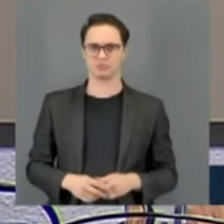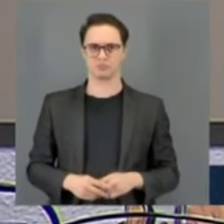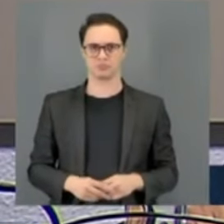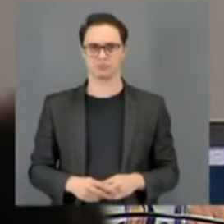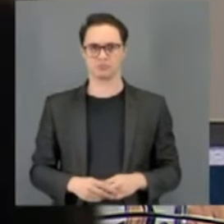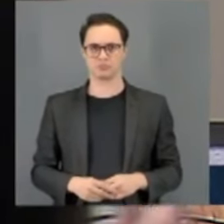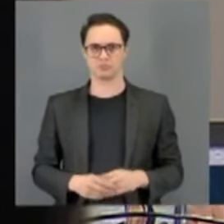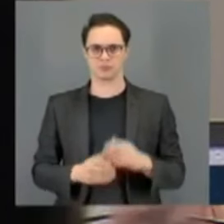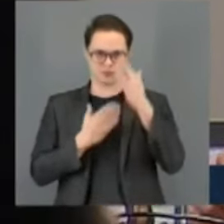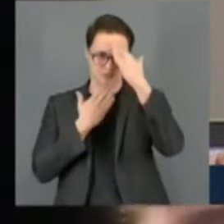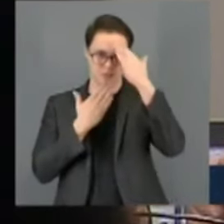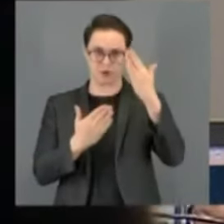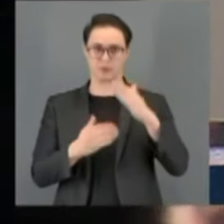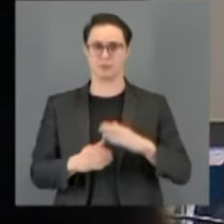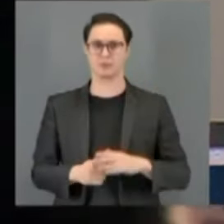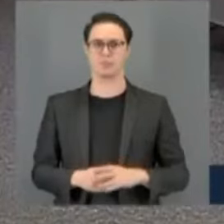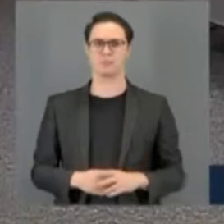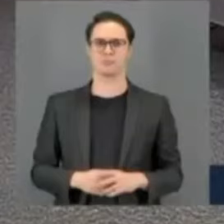Muito obrigado.